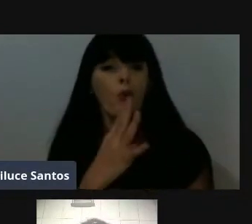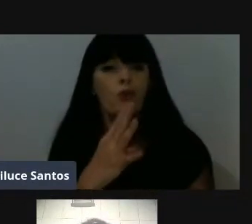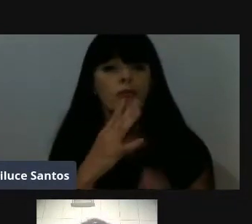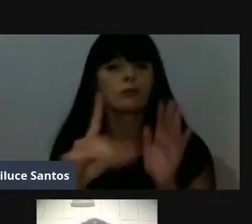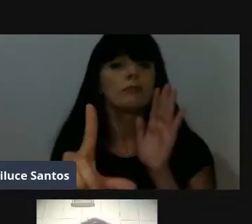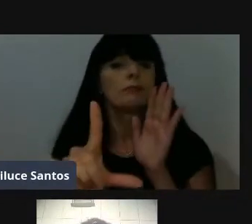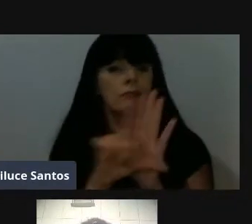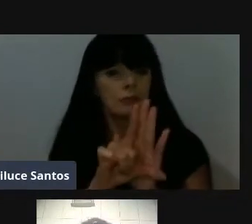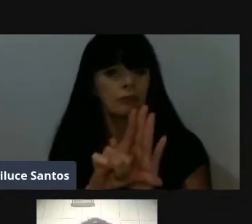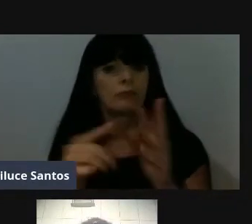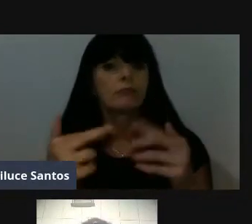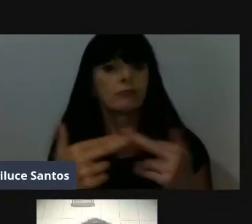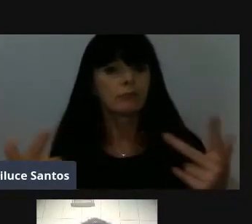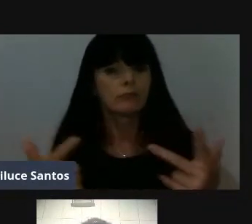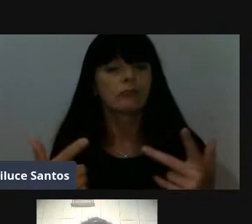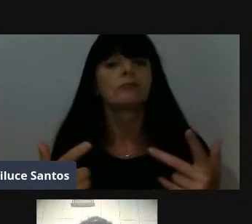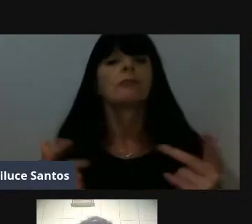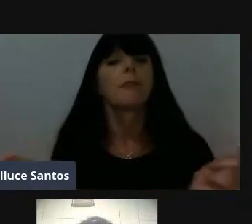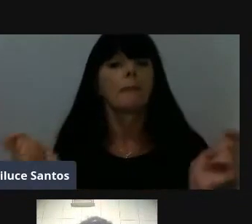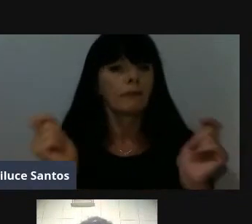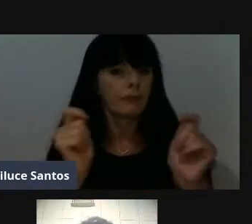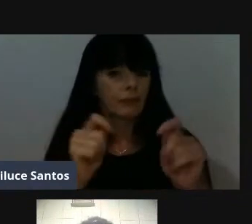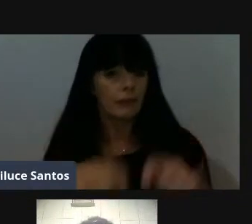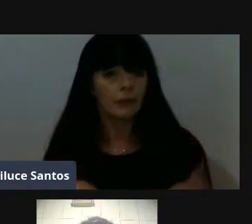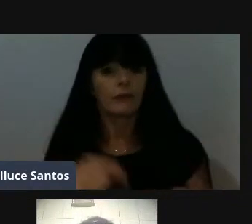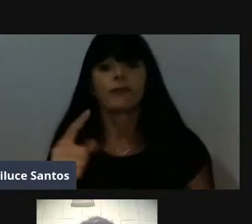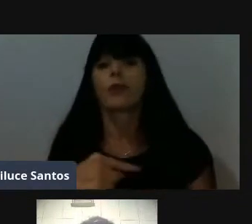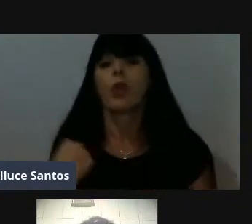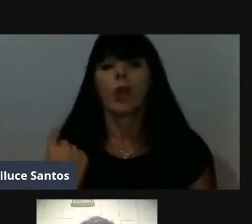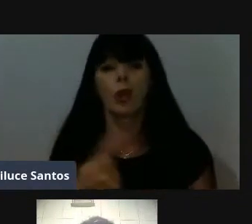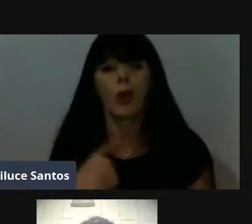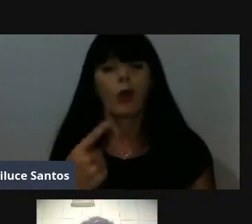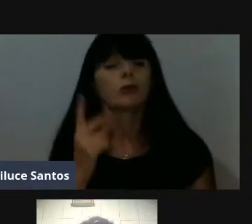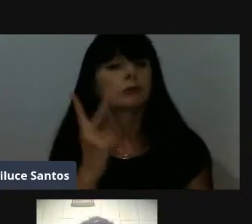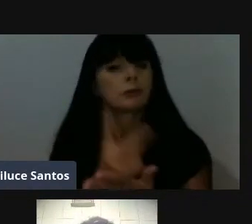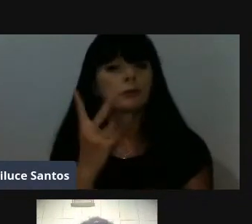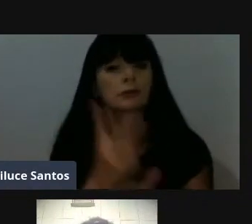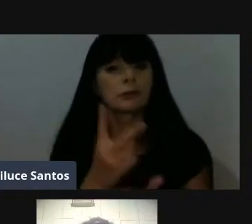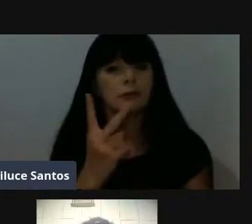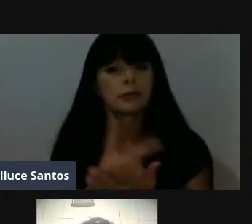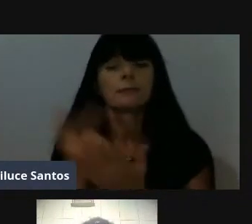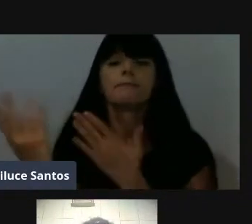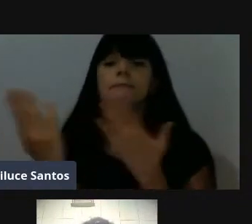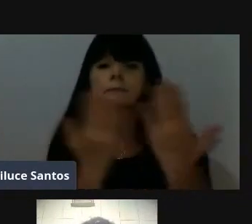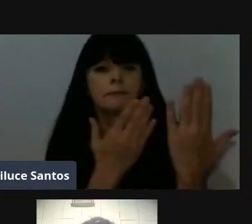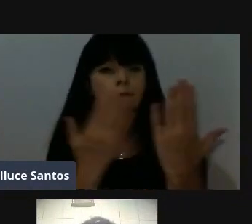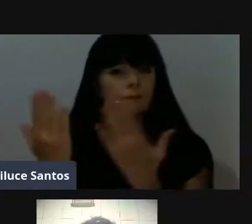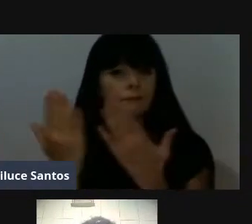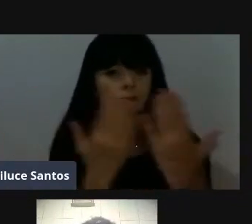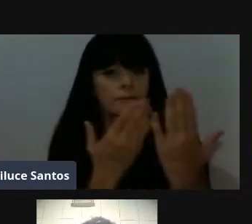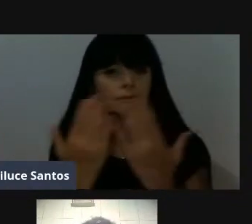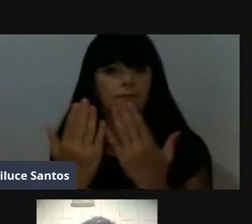conhecendo essas leis, esses regimentos, né? Na medida do possível, eu estou sempre